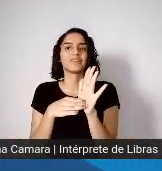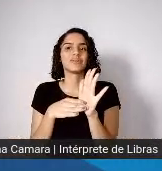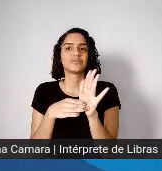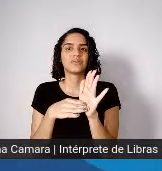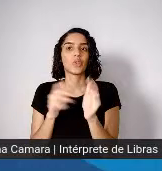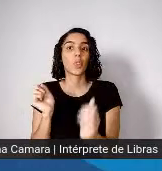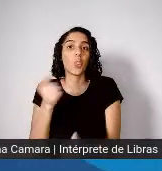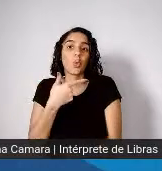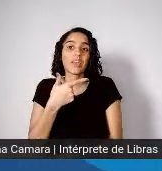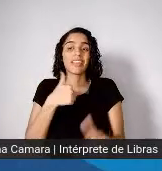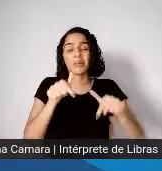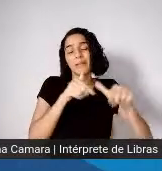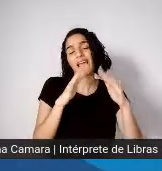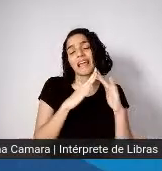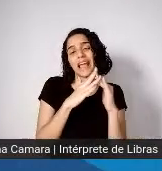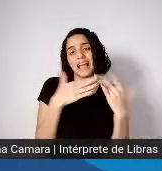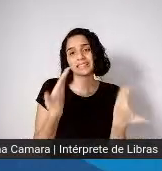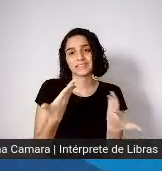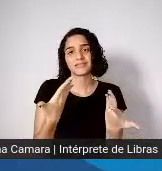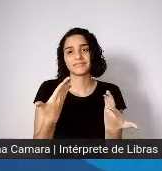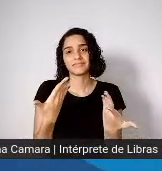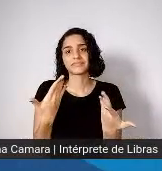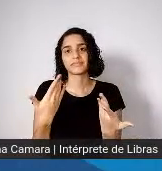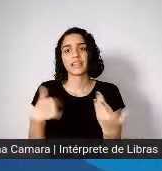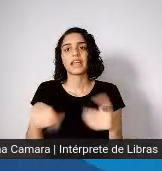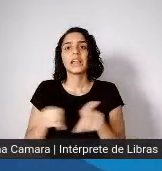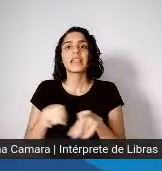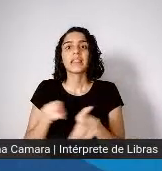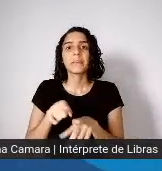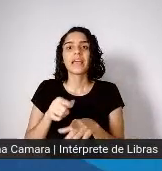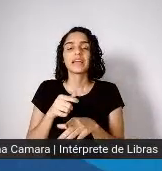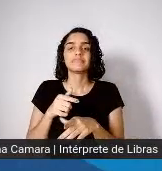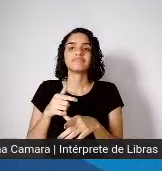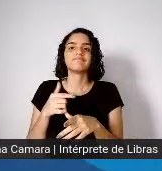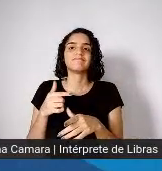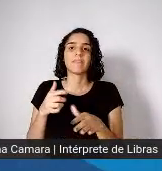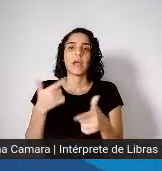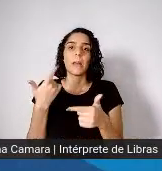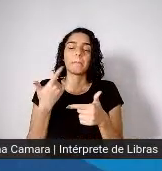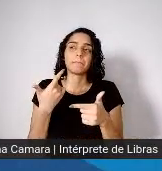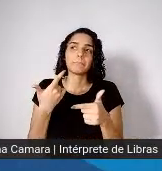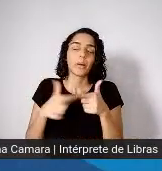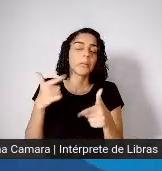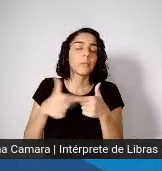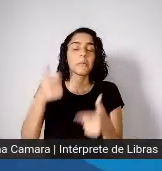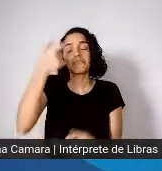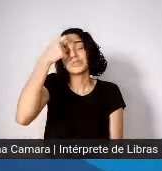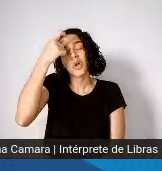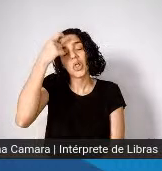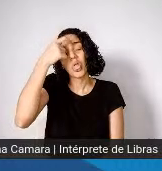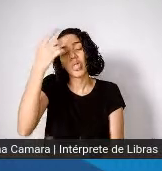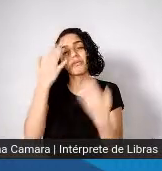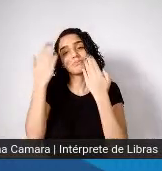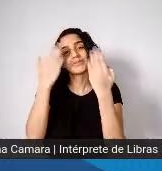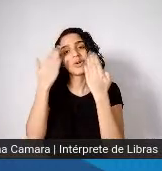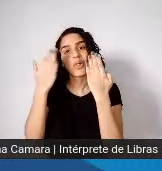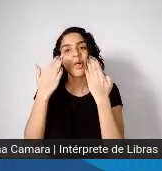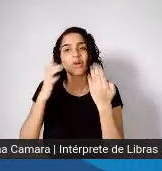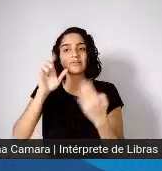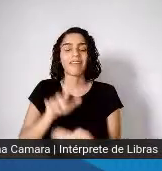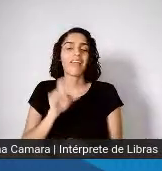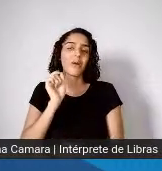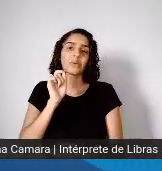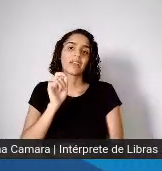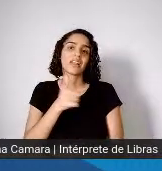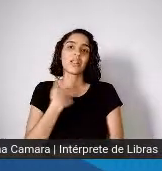essa questão da carga da doença, dos transtornos mentais, é absolutamente um grave problema que nós vamos